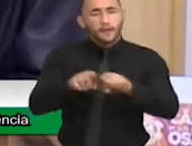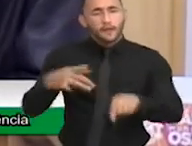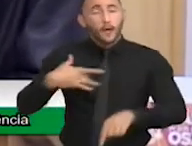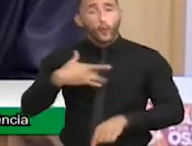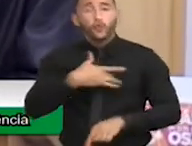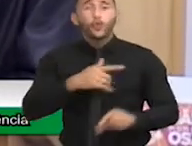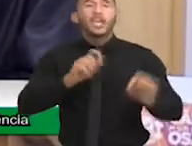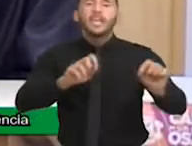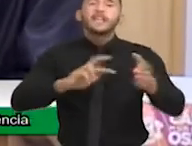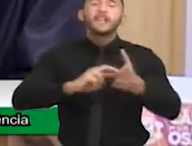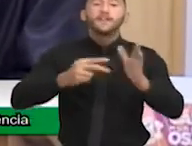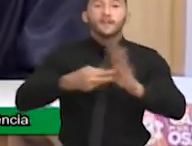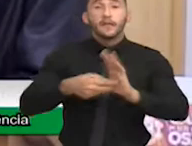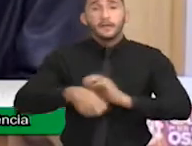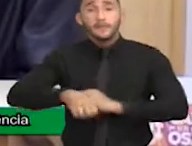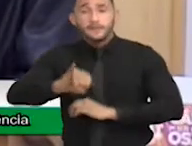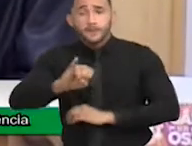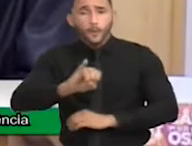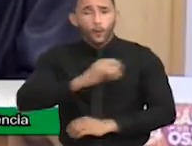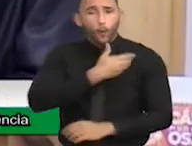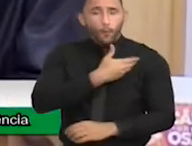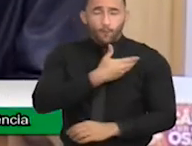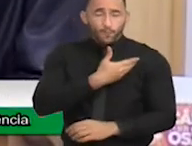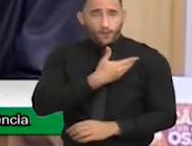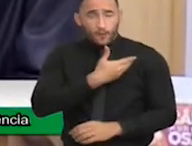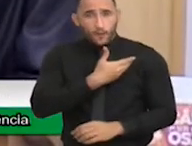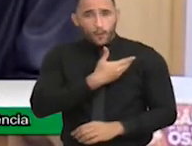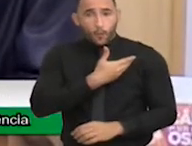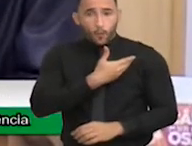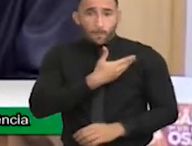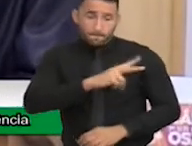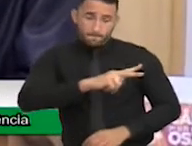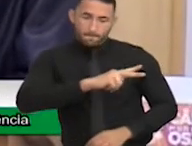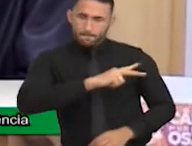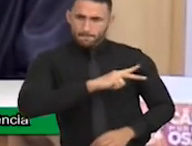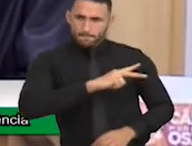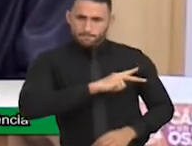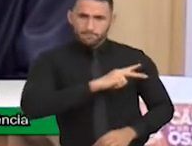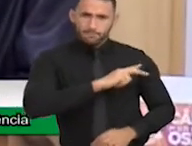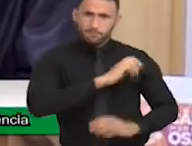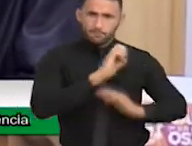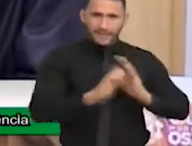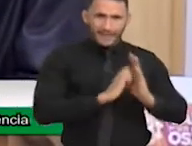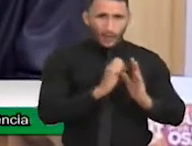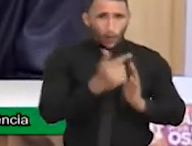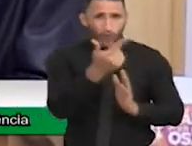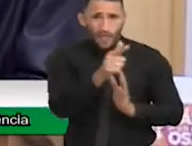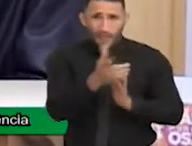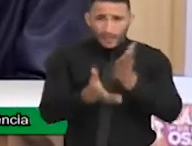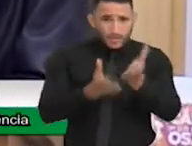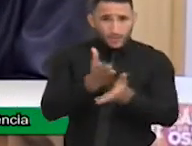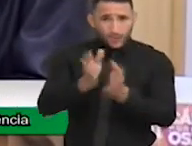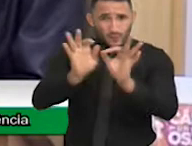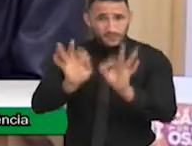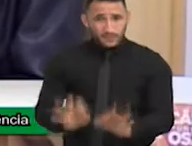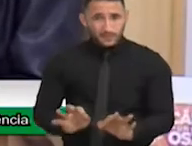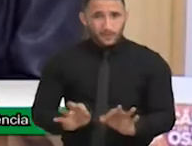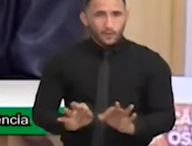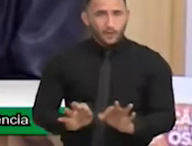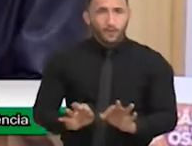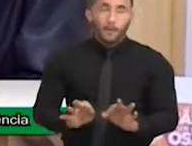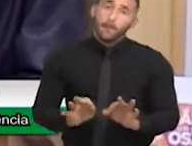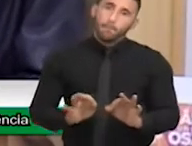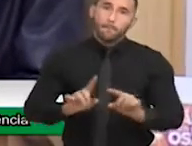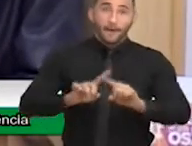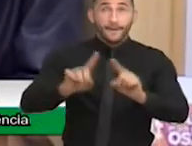se o acesso, se o serviço público, perdão, se o serviço privado não está fornecendo atendimento eficaz, até mesmo porque, graças a